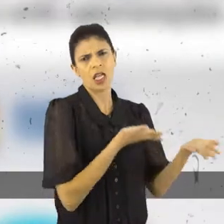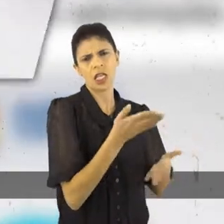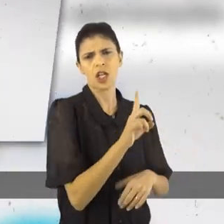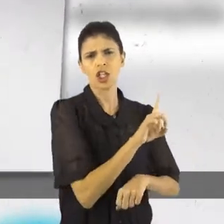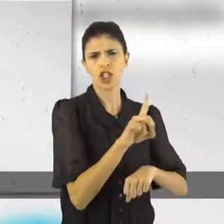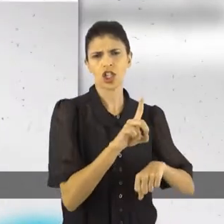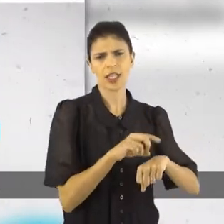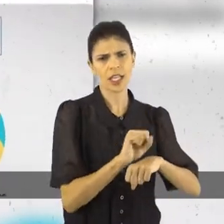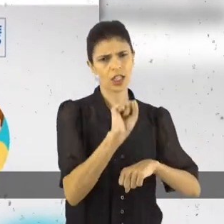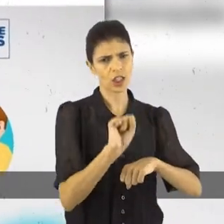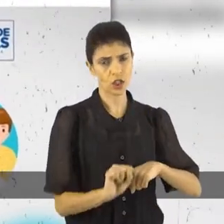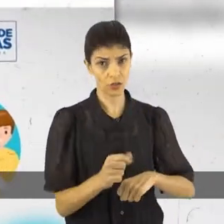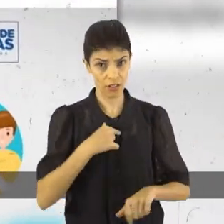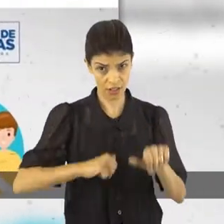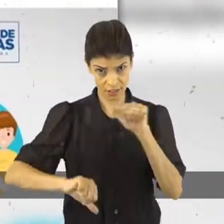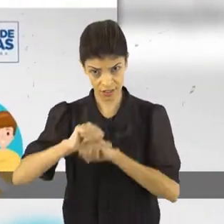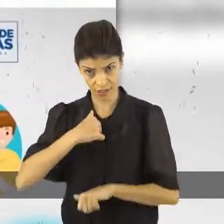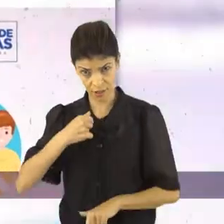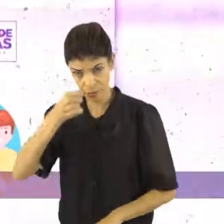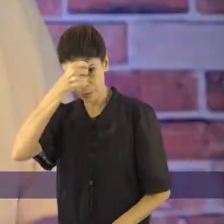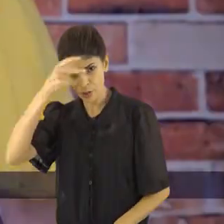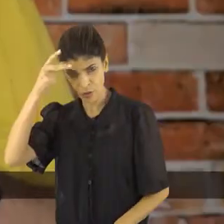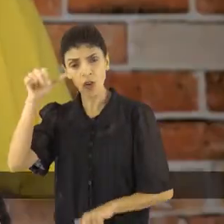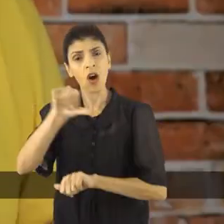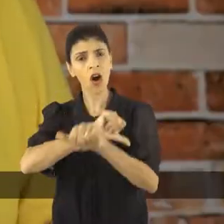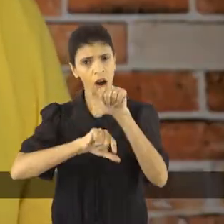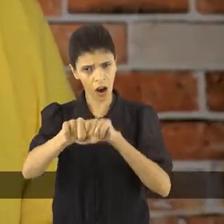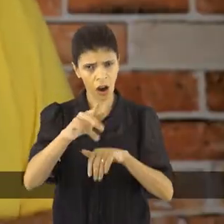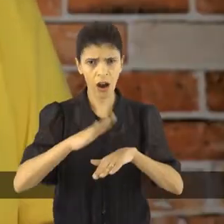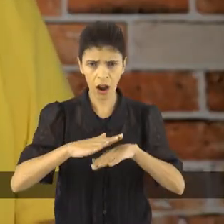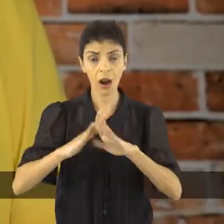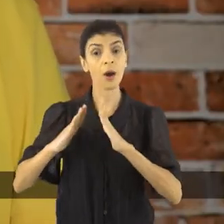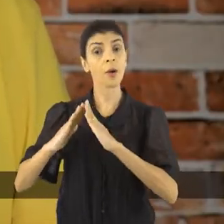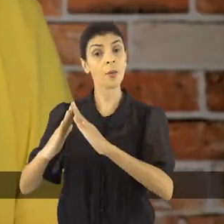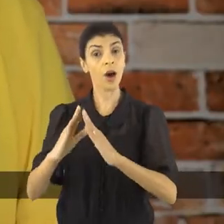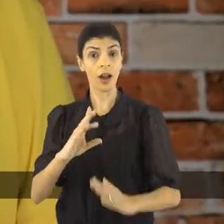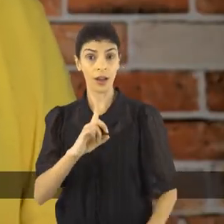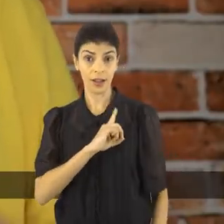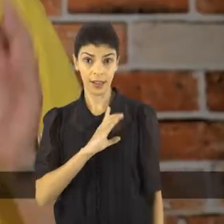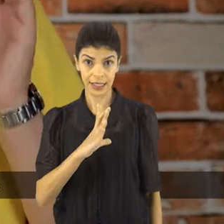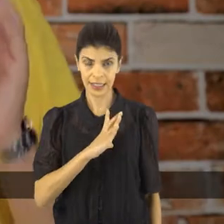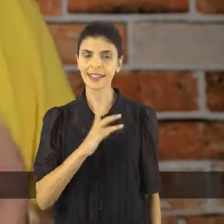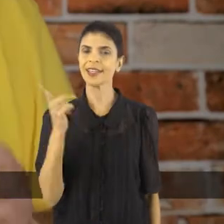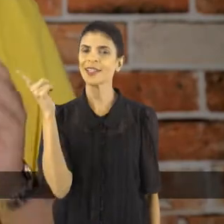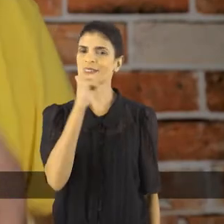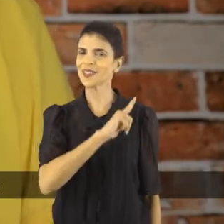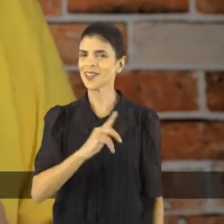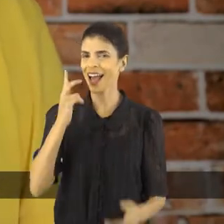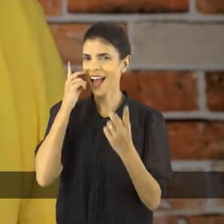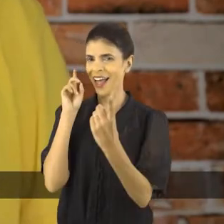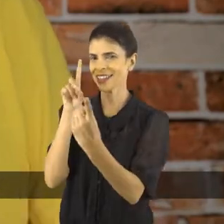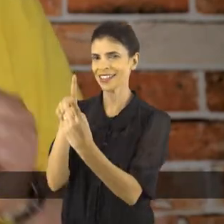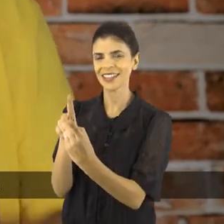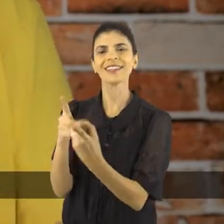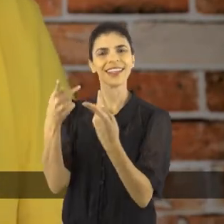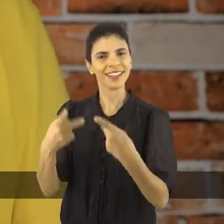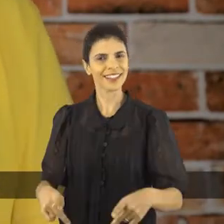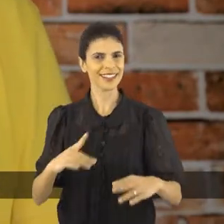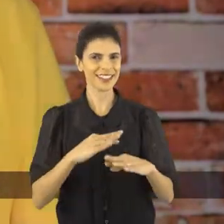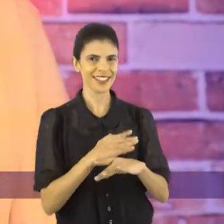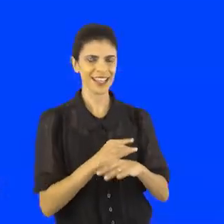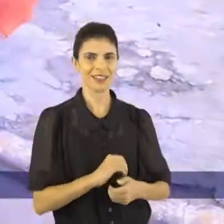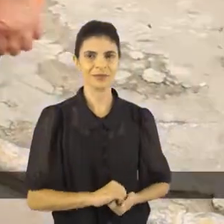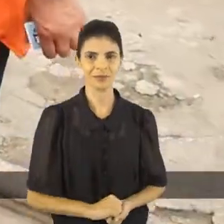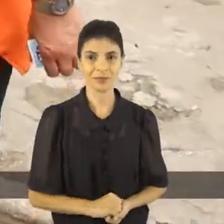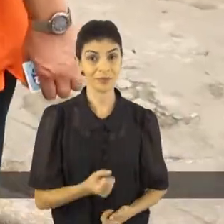na zona sul do Rio de Janeiro. Comigo na prefeitura, você, morador de Duque de Caxias, terá o melhor atendimento aqui na